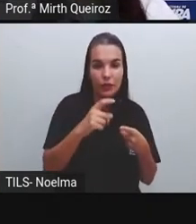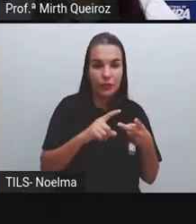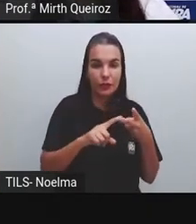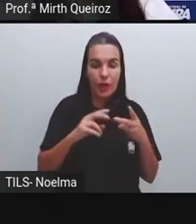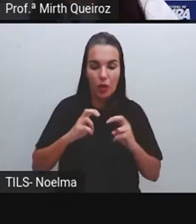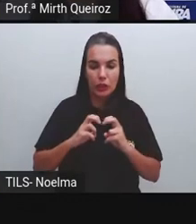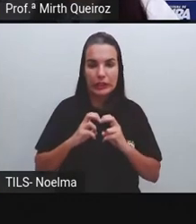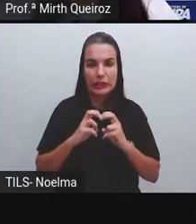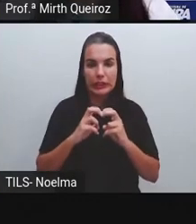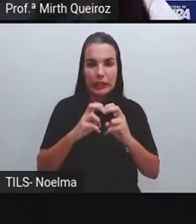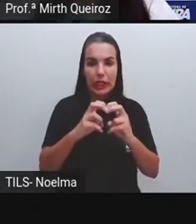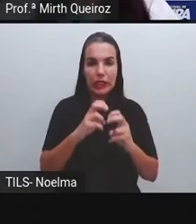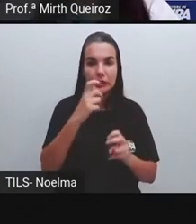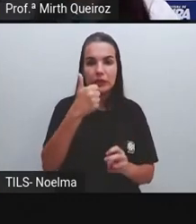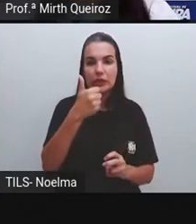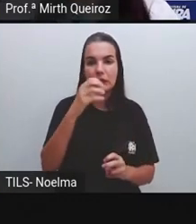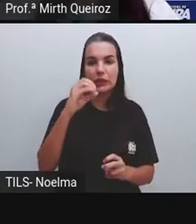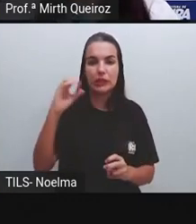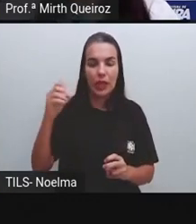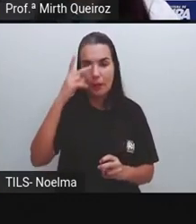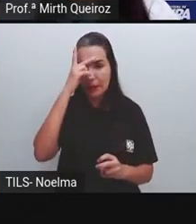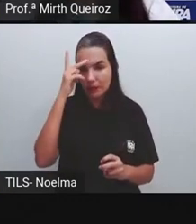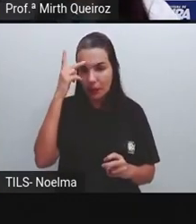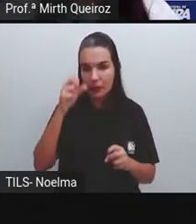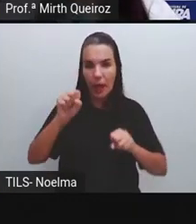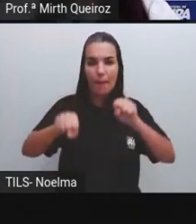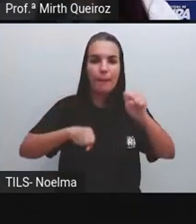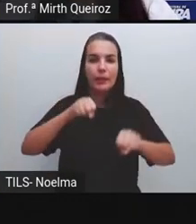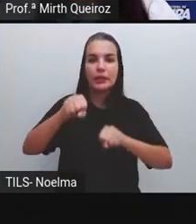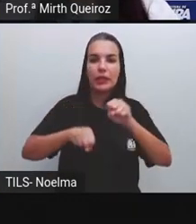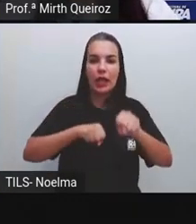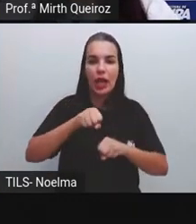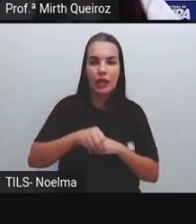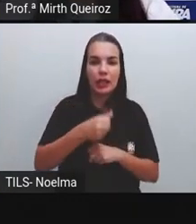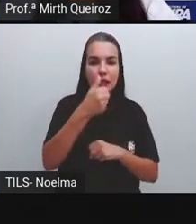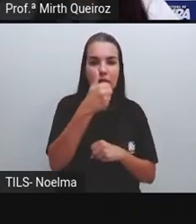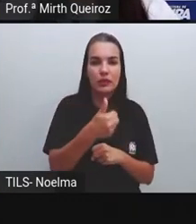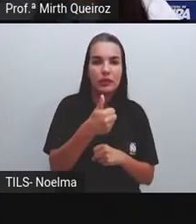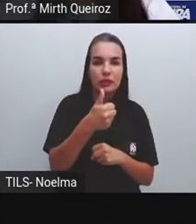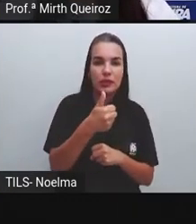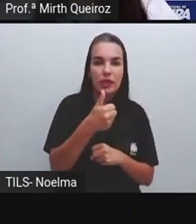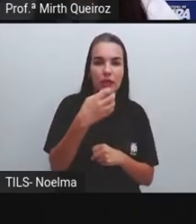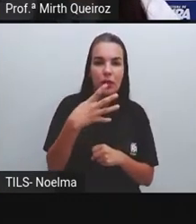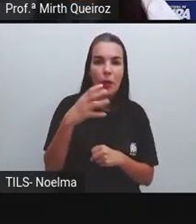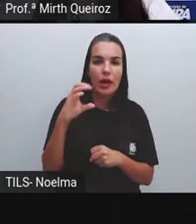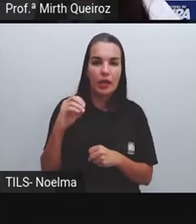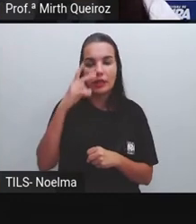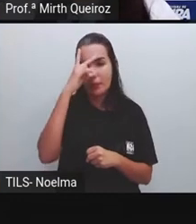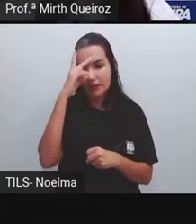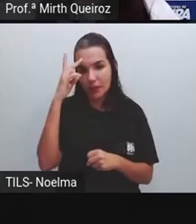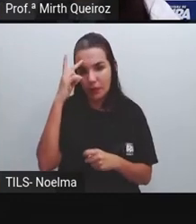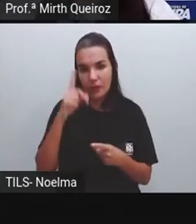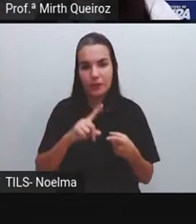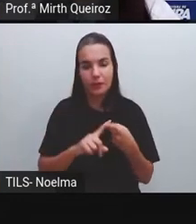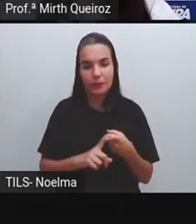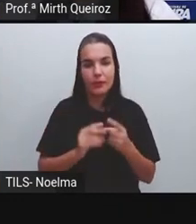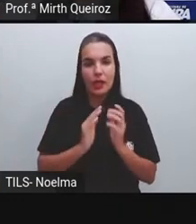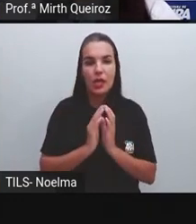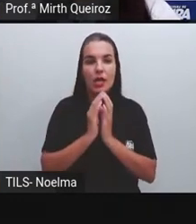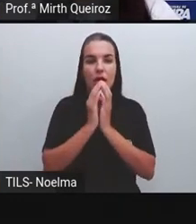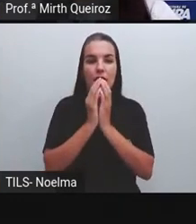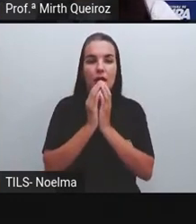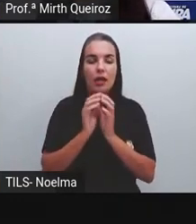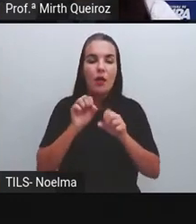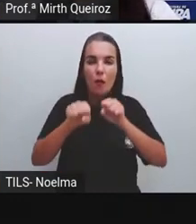Trem, 100 pessoas responderam. Bicicleta, 140 pessoas responderam